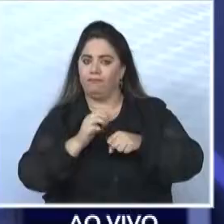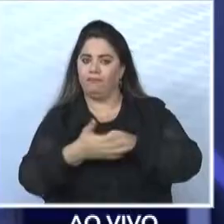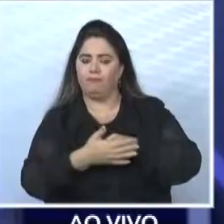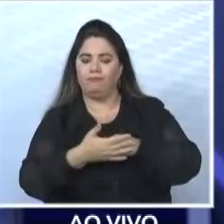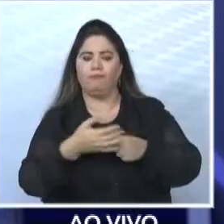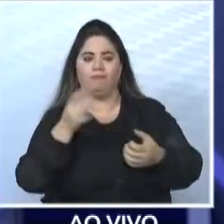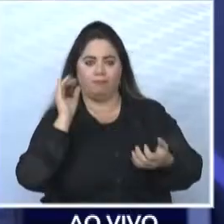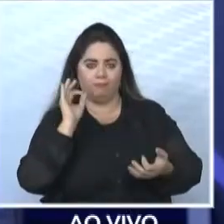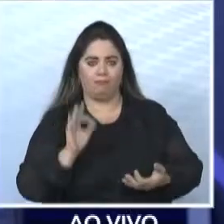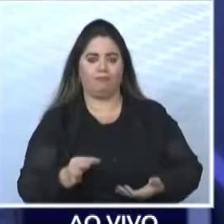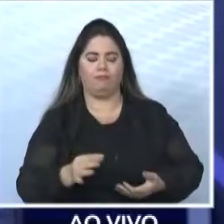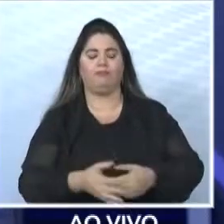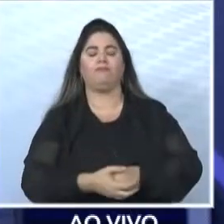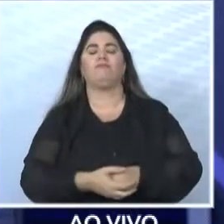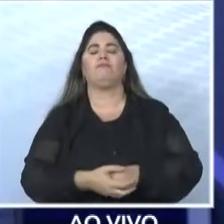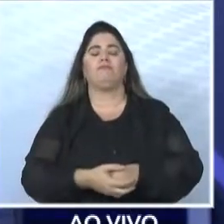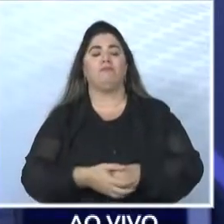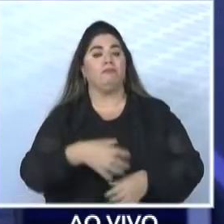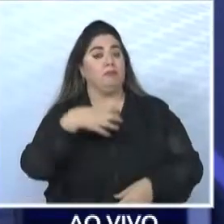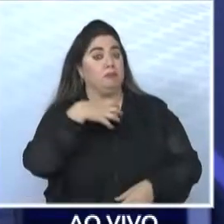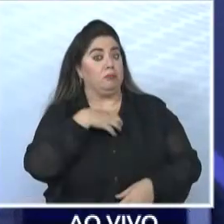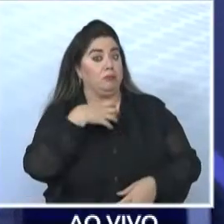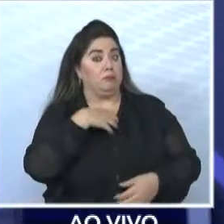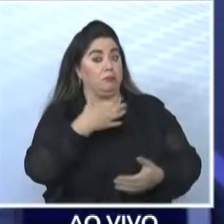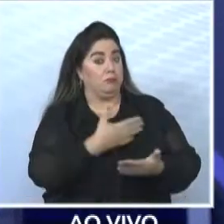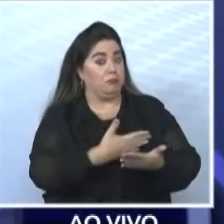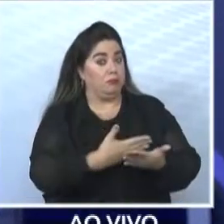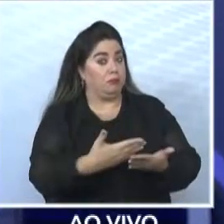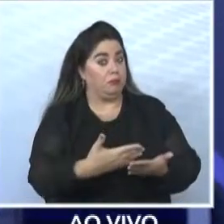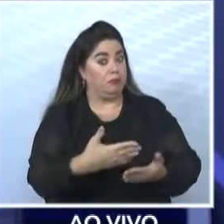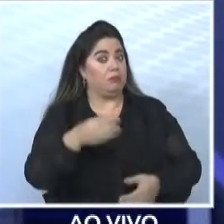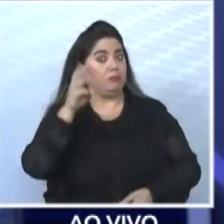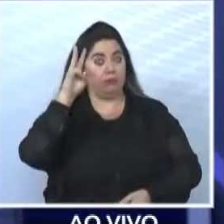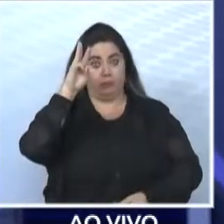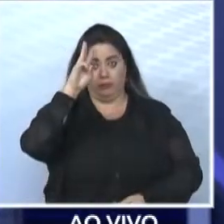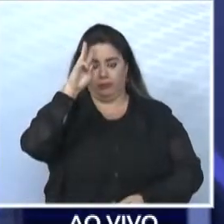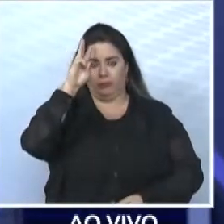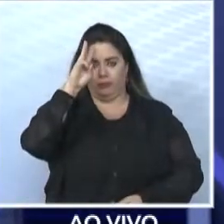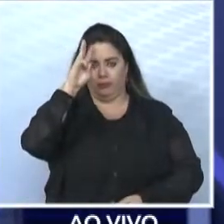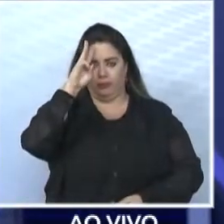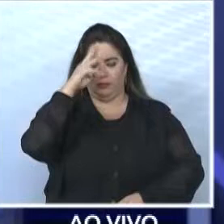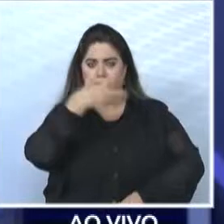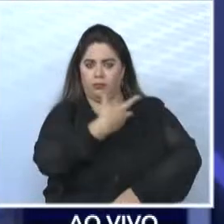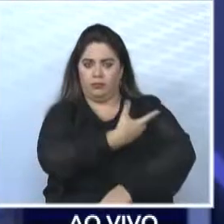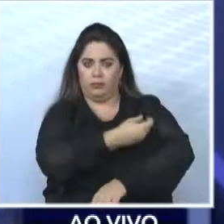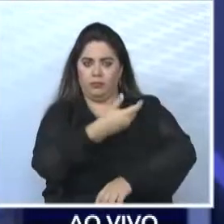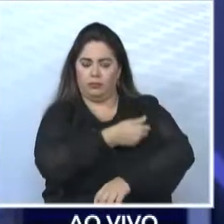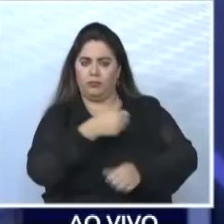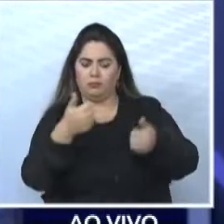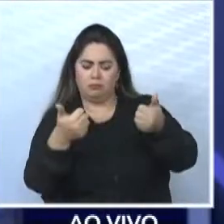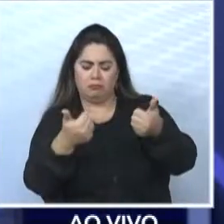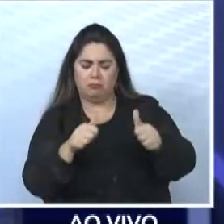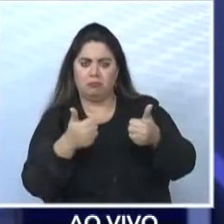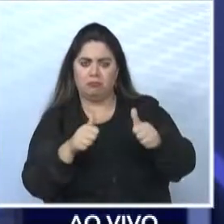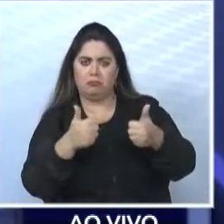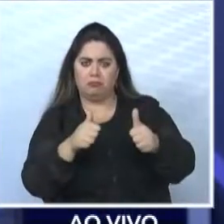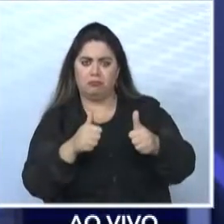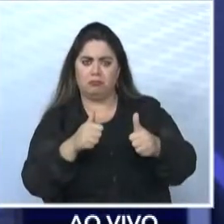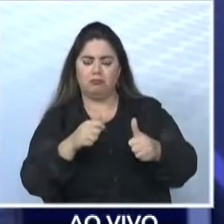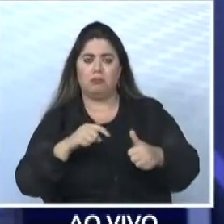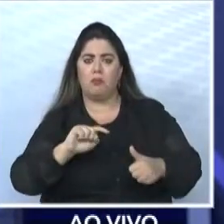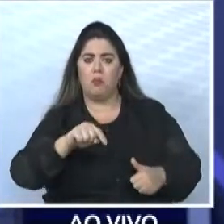Como os sintomas começaram nesta terça-feira, a coleta de material para análise só poderá ser feita na próxima sexta-feira,